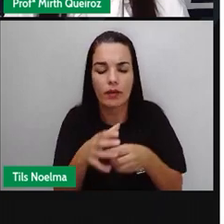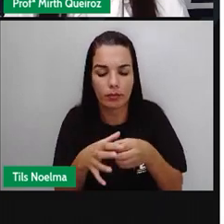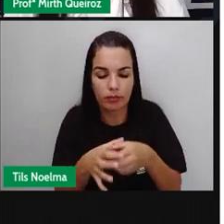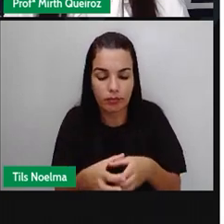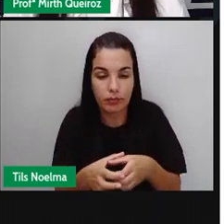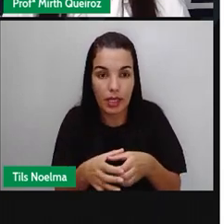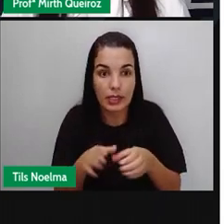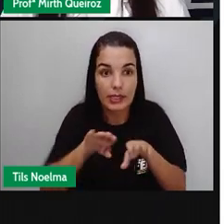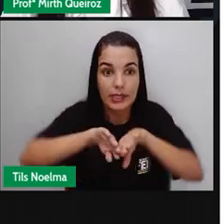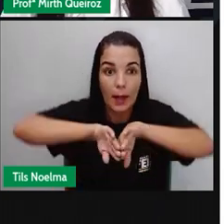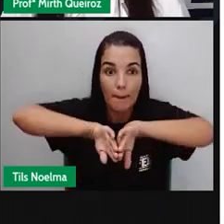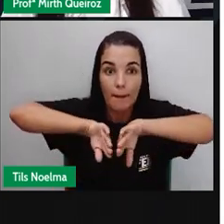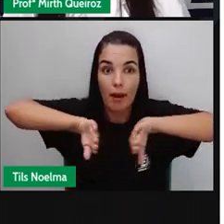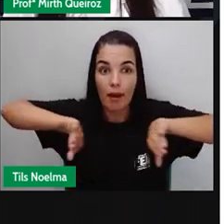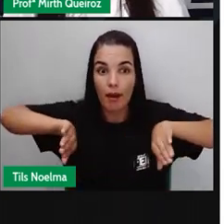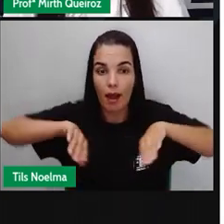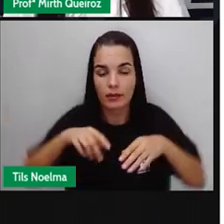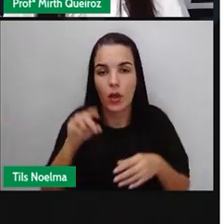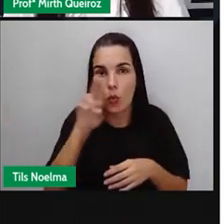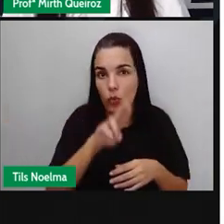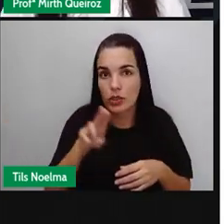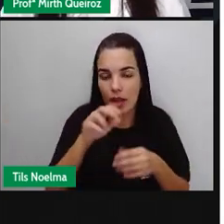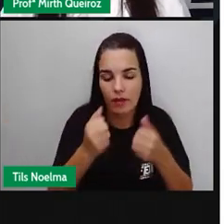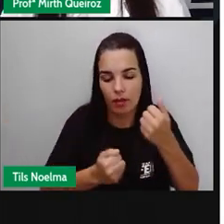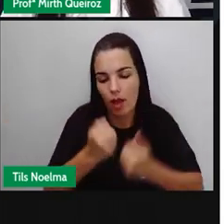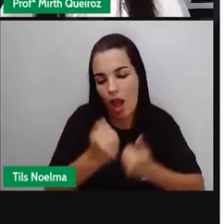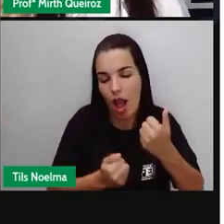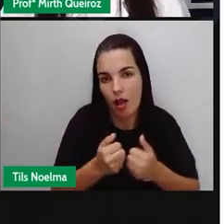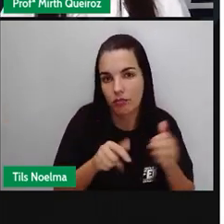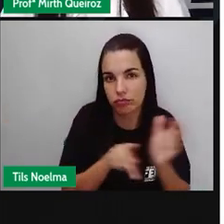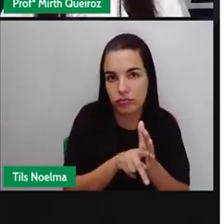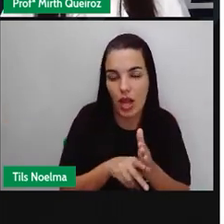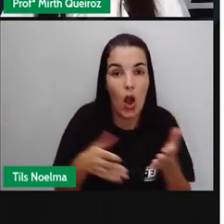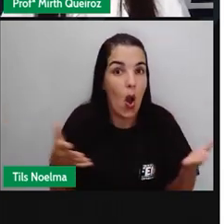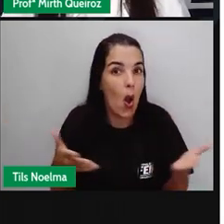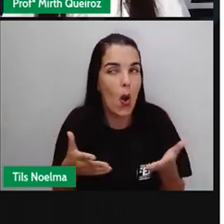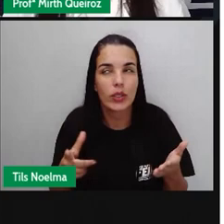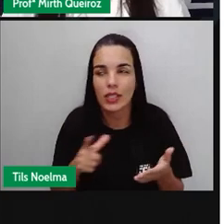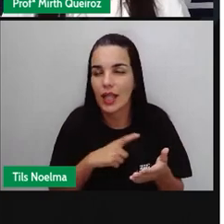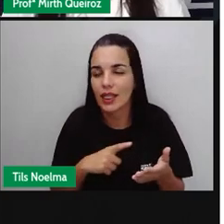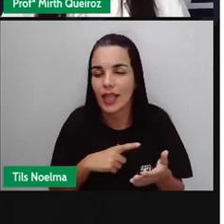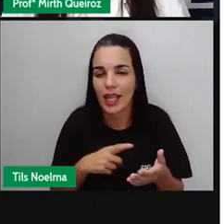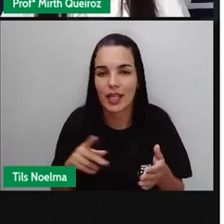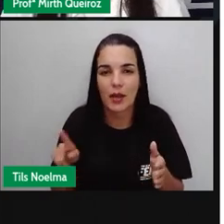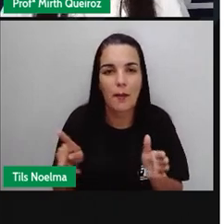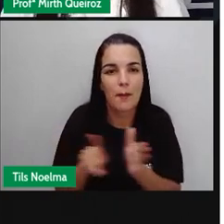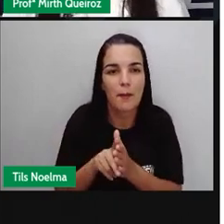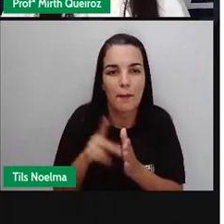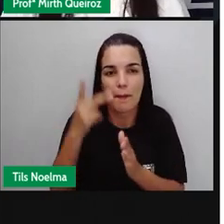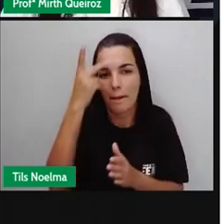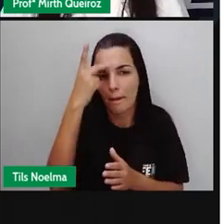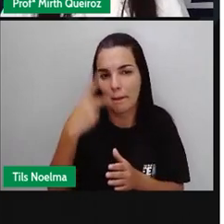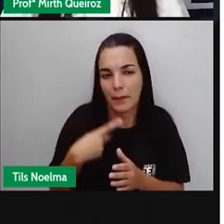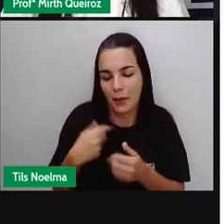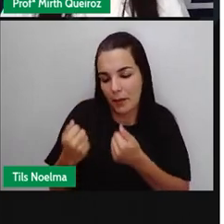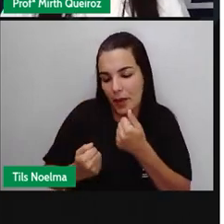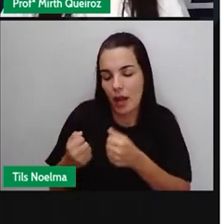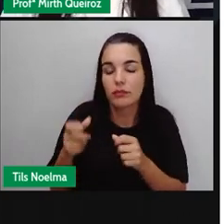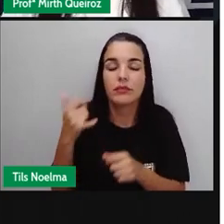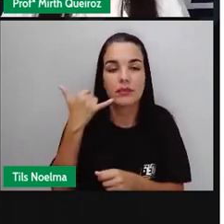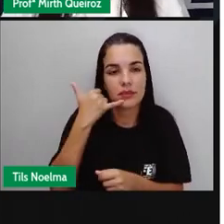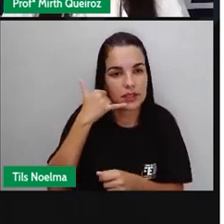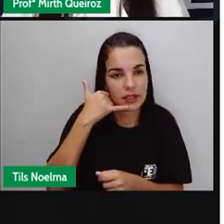a gente comprava para poder utilizar aí no carro. Hoje, os próprios carros já apresentam o GPS e os aparelhos